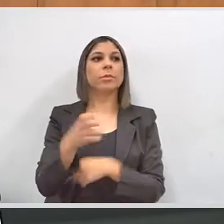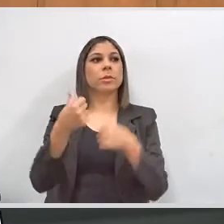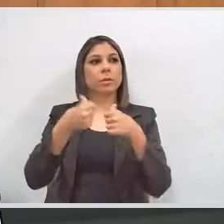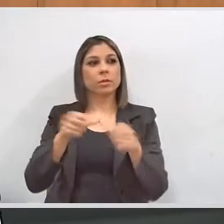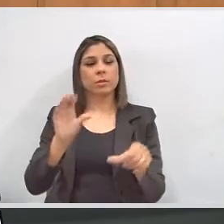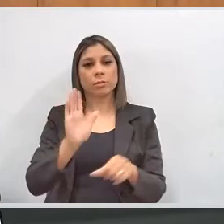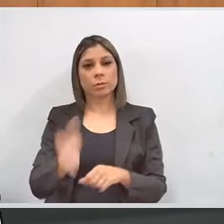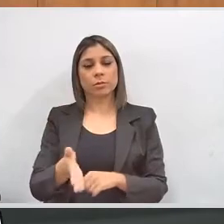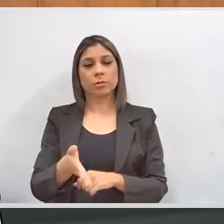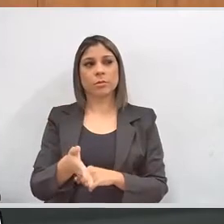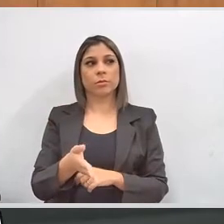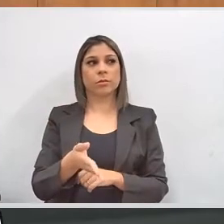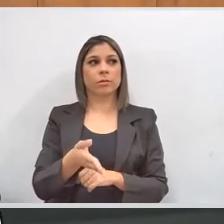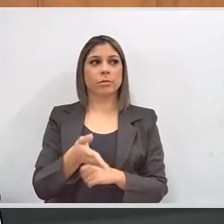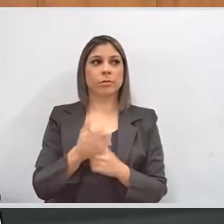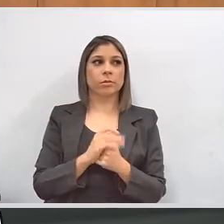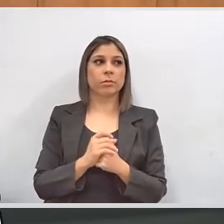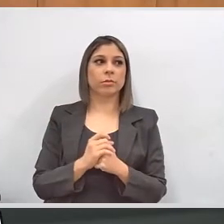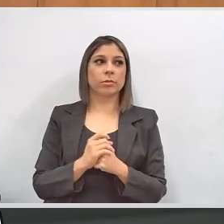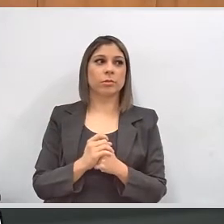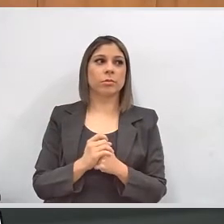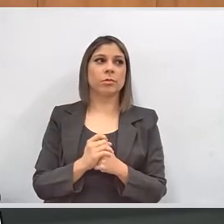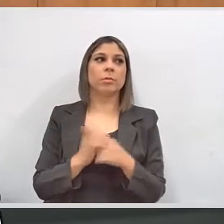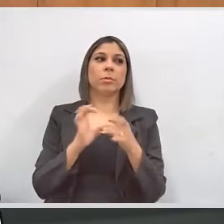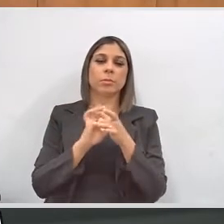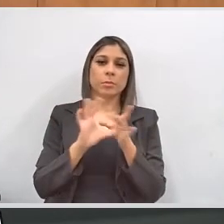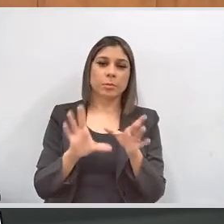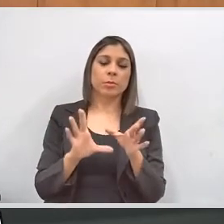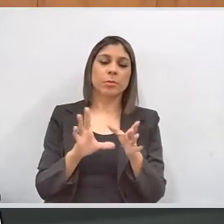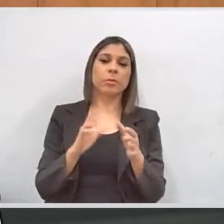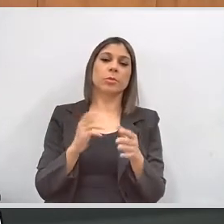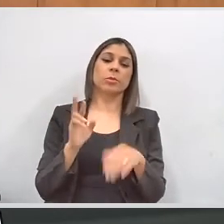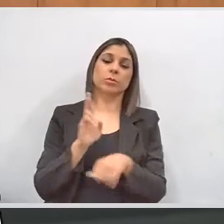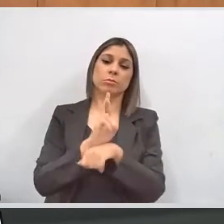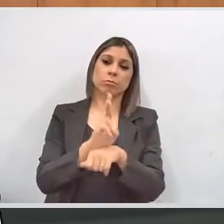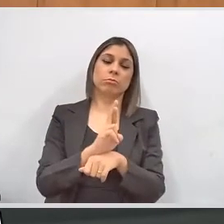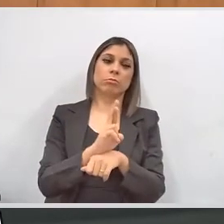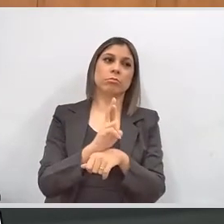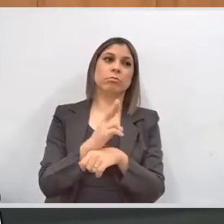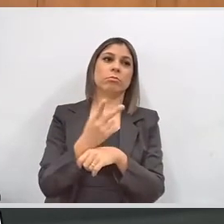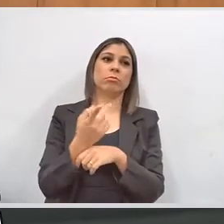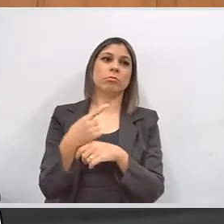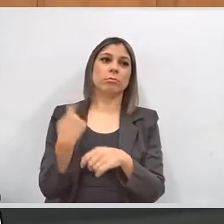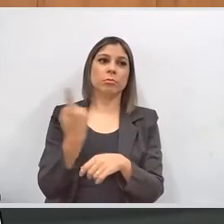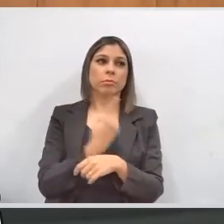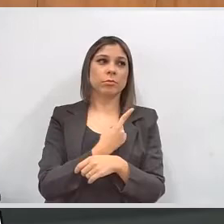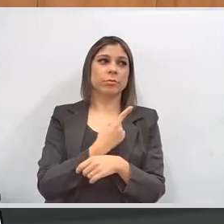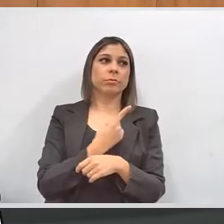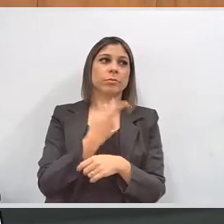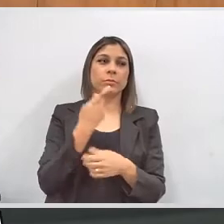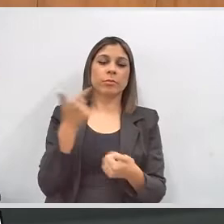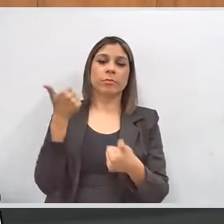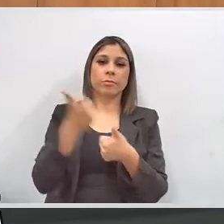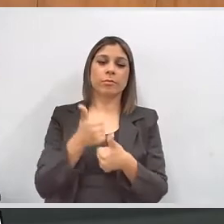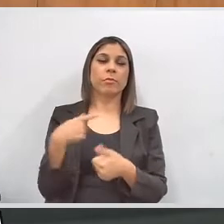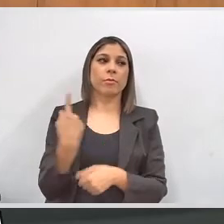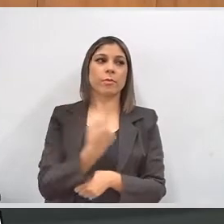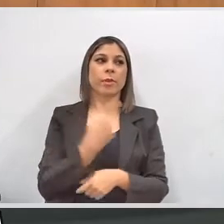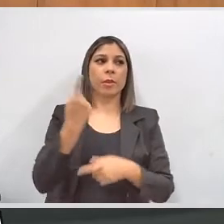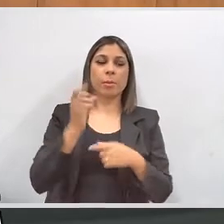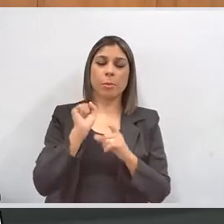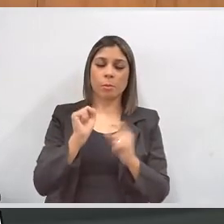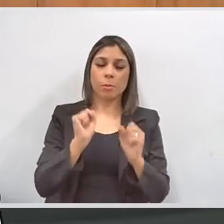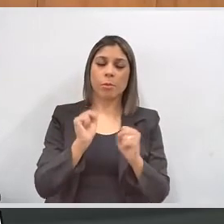aqui estão e que poderão, em nosso nome, apresentar e debater com